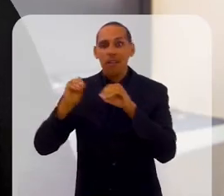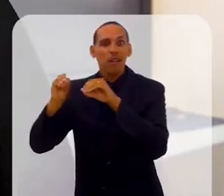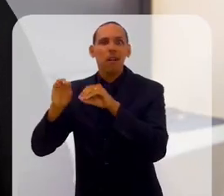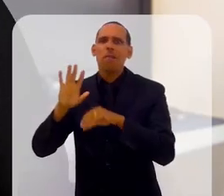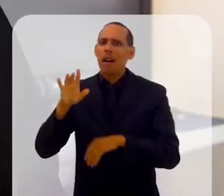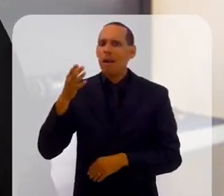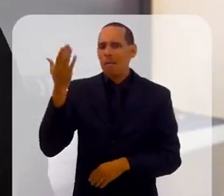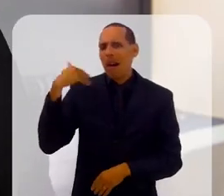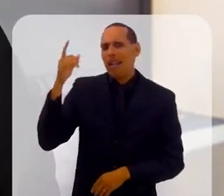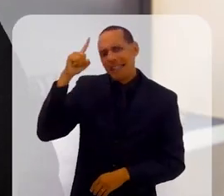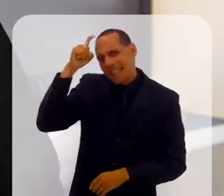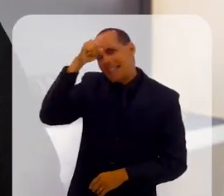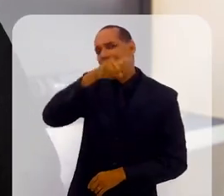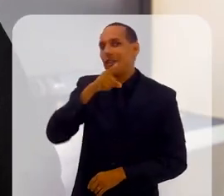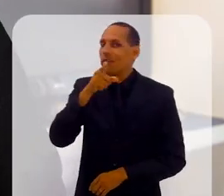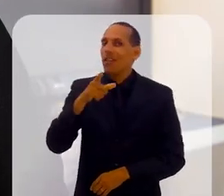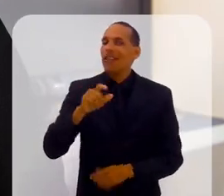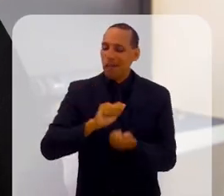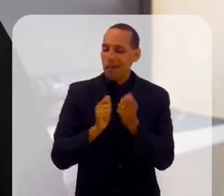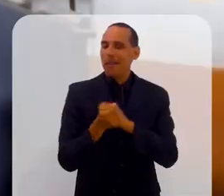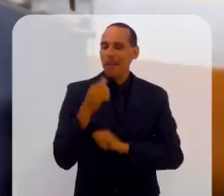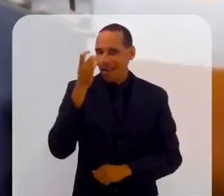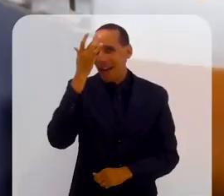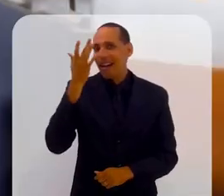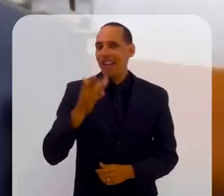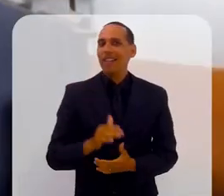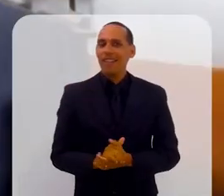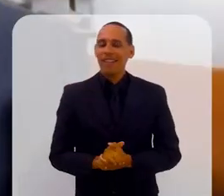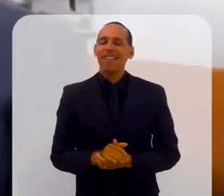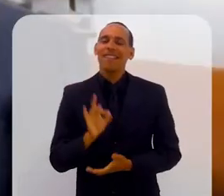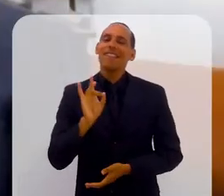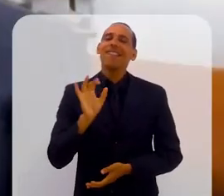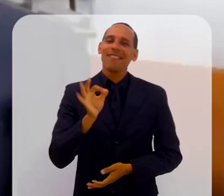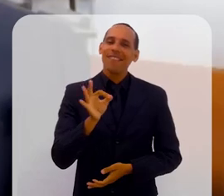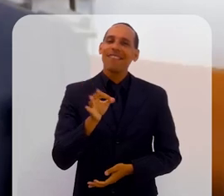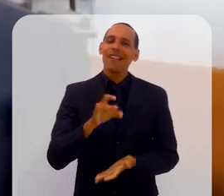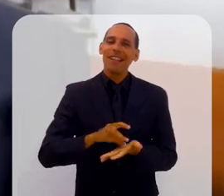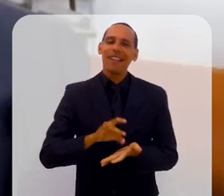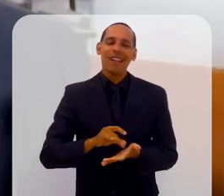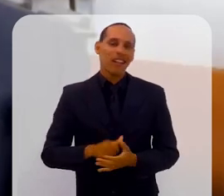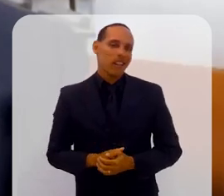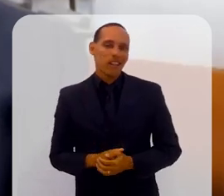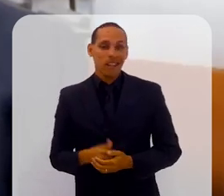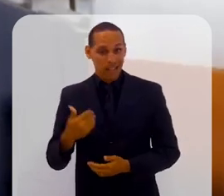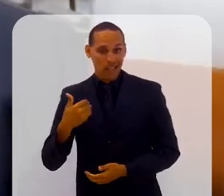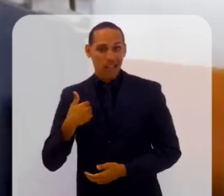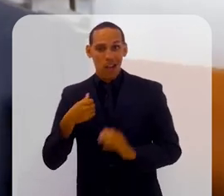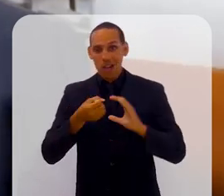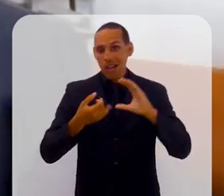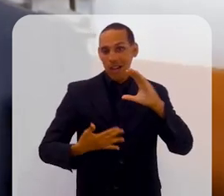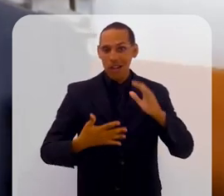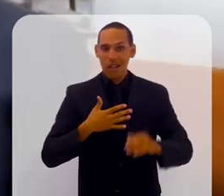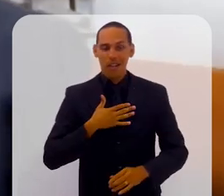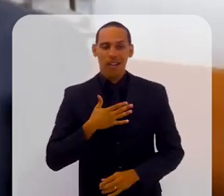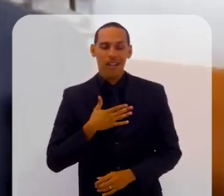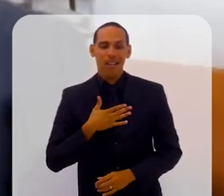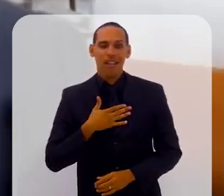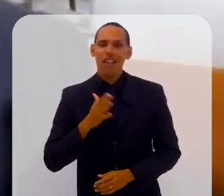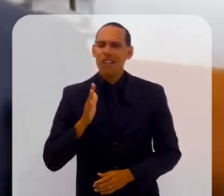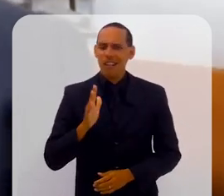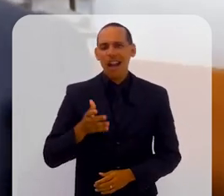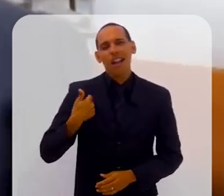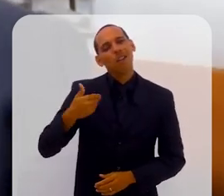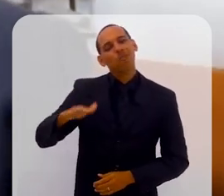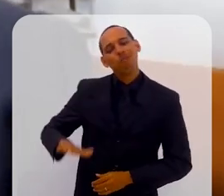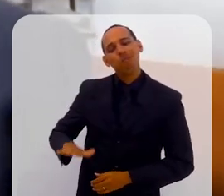mas que tinha essa dificuldade muito grande. É, exatamente. Eu tive essa característica durante